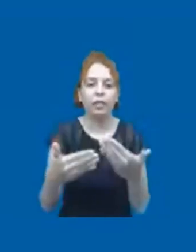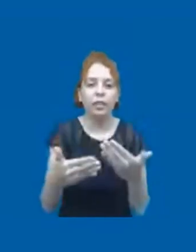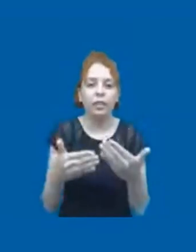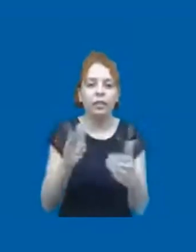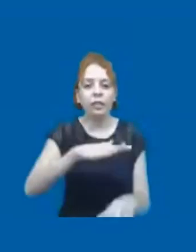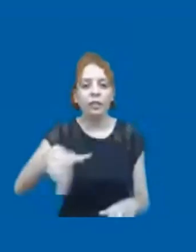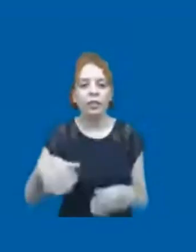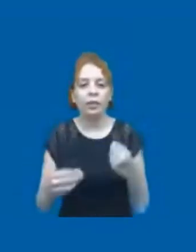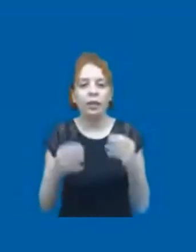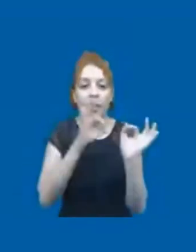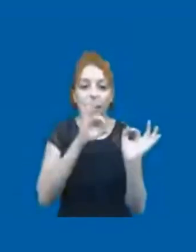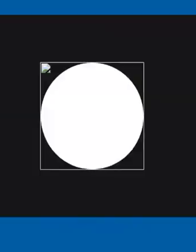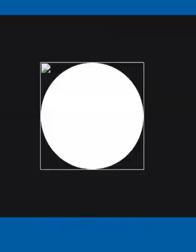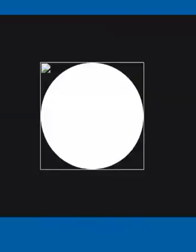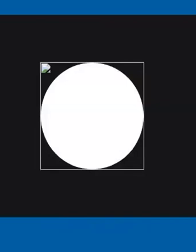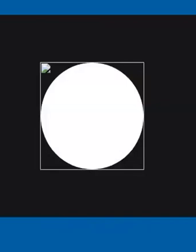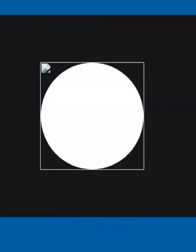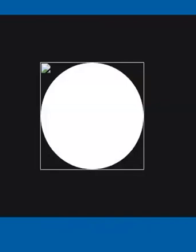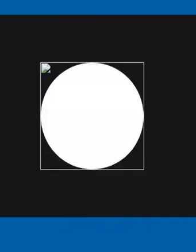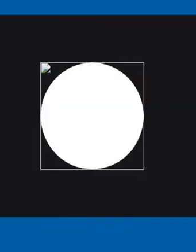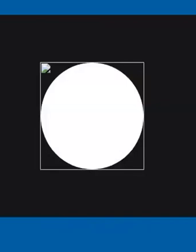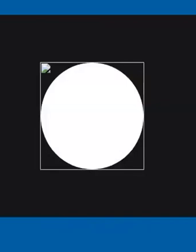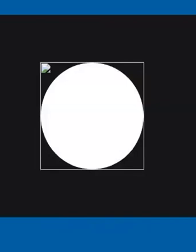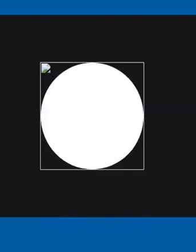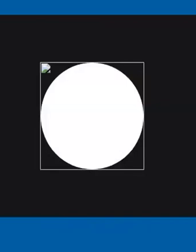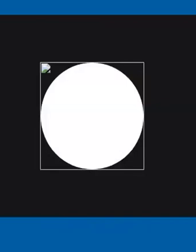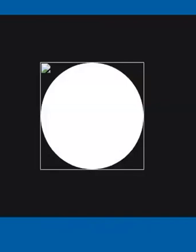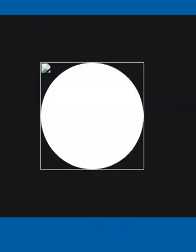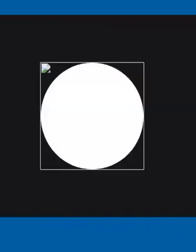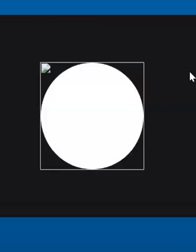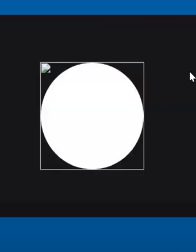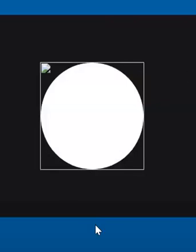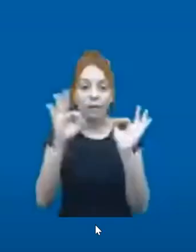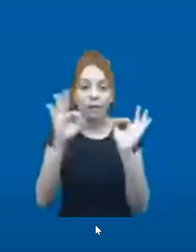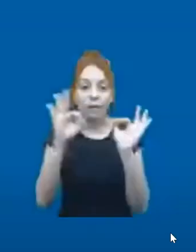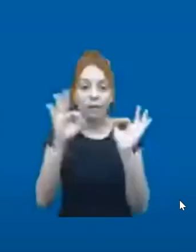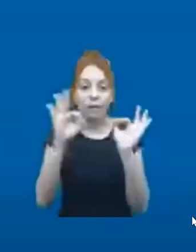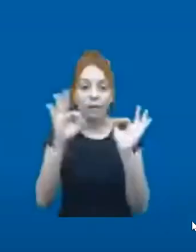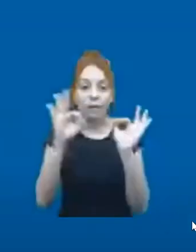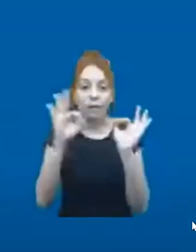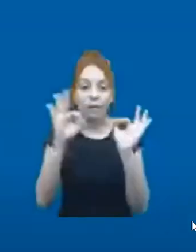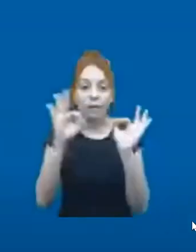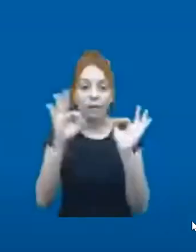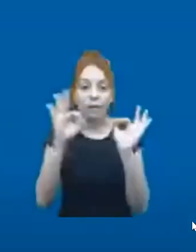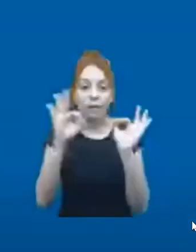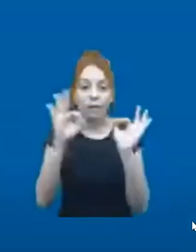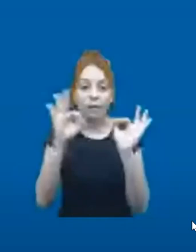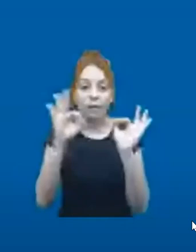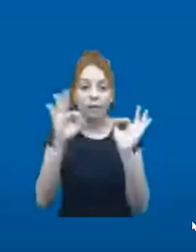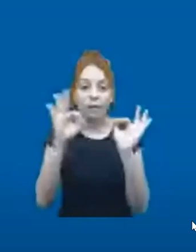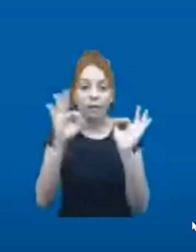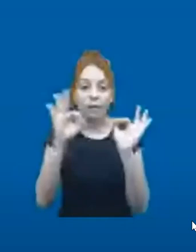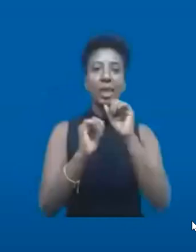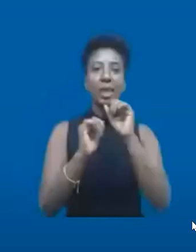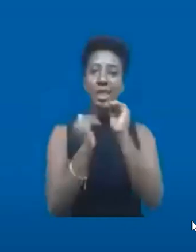e jovens com maior atenção, quando eles voltarem à sala de aula, a gente vai saber, obviamente, que eles têm níveis